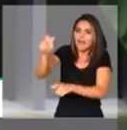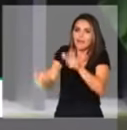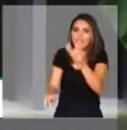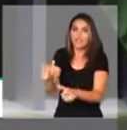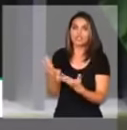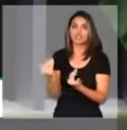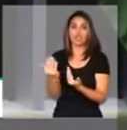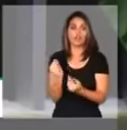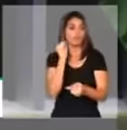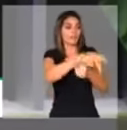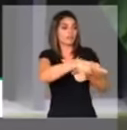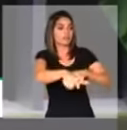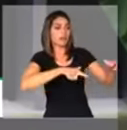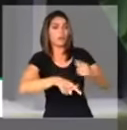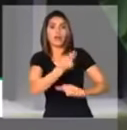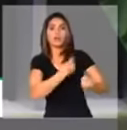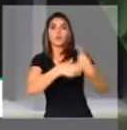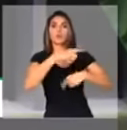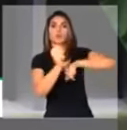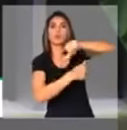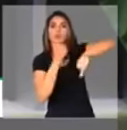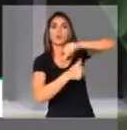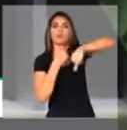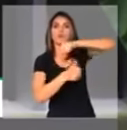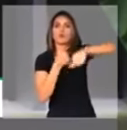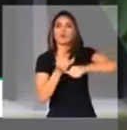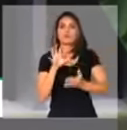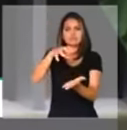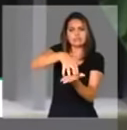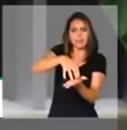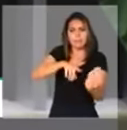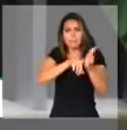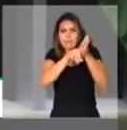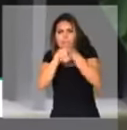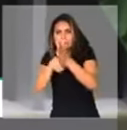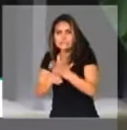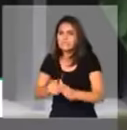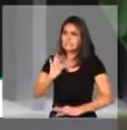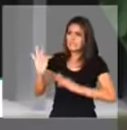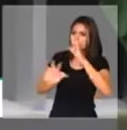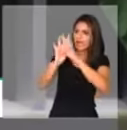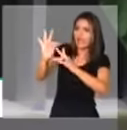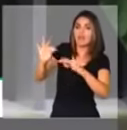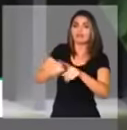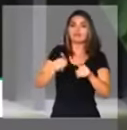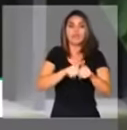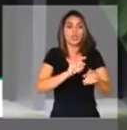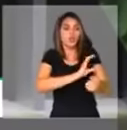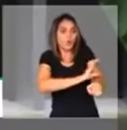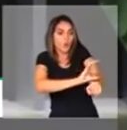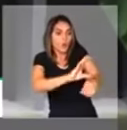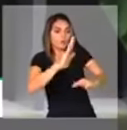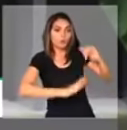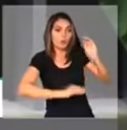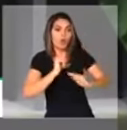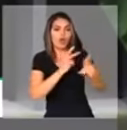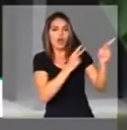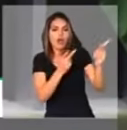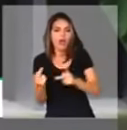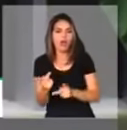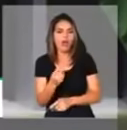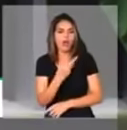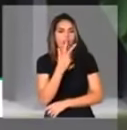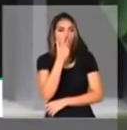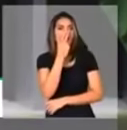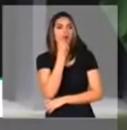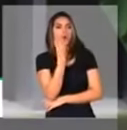cada vez mais dinâmico. Os centros de pesquisa, a tecnologia, cursos profissionalizantes que visitamos, mostraram que a